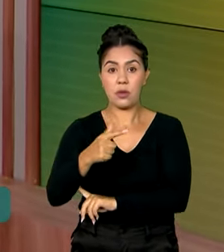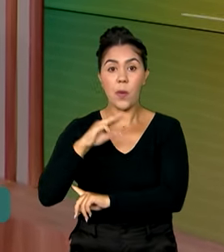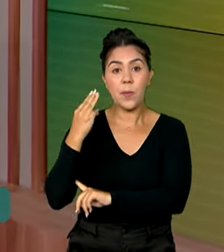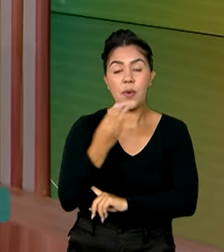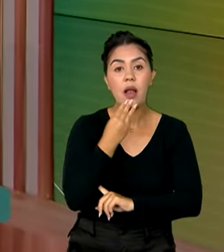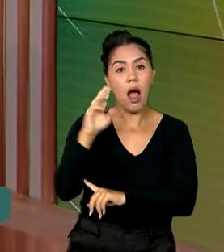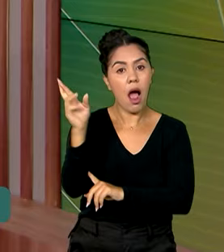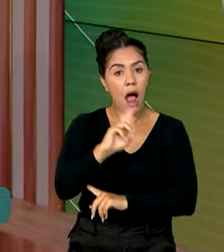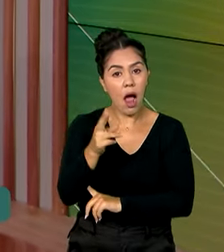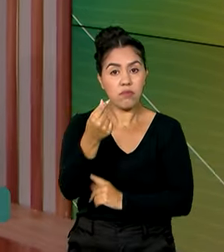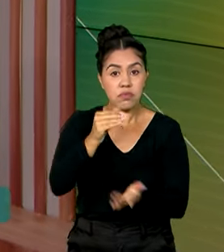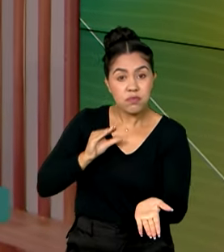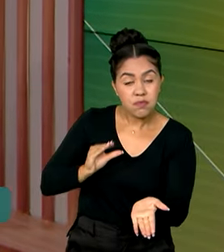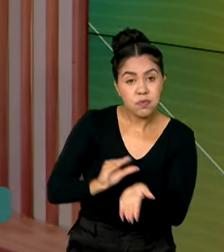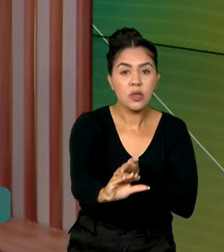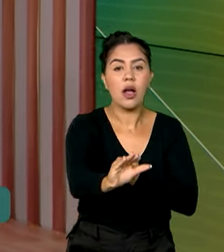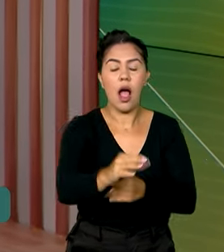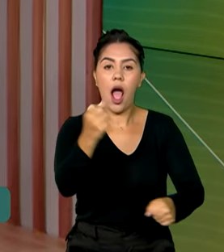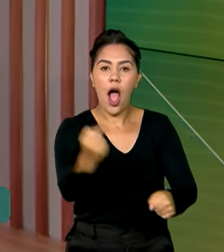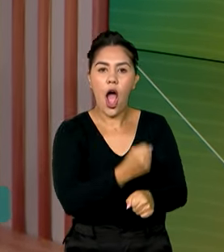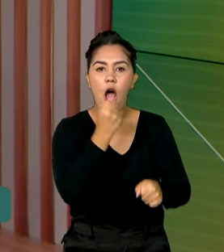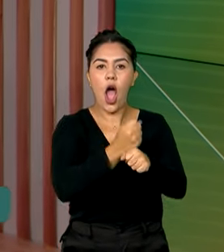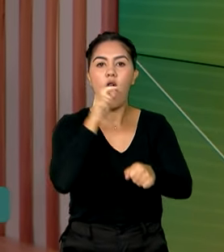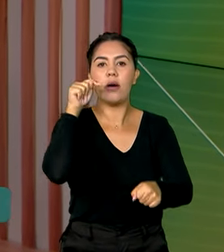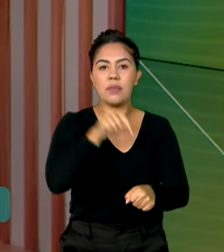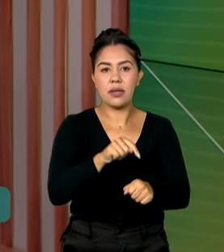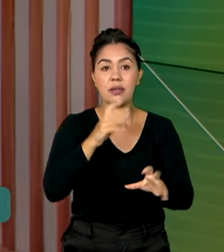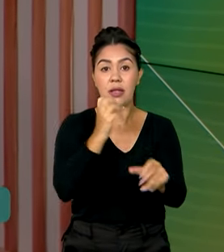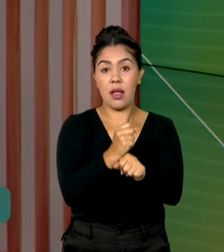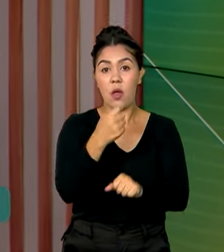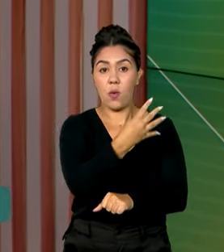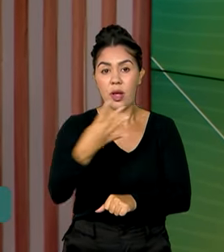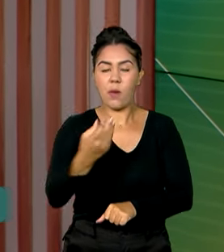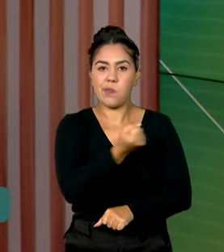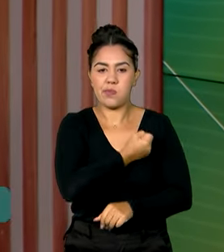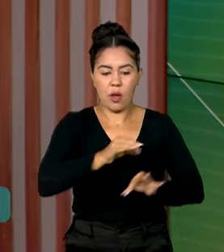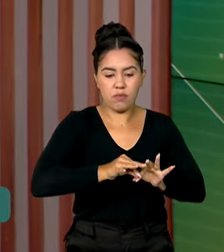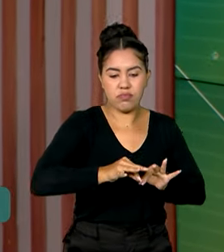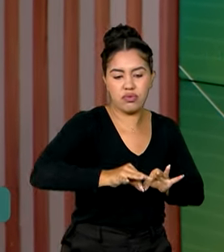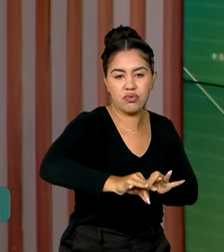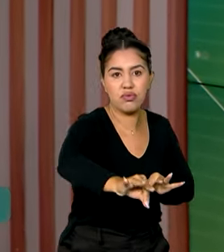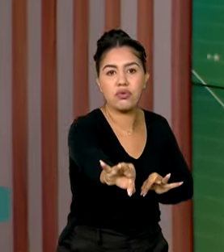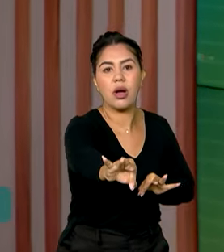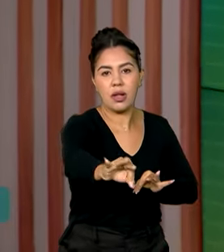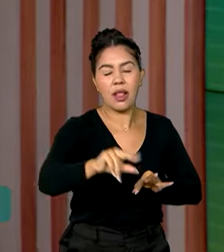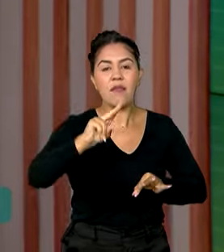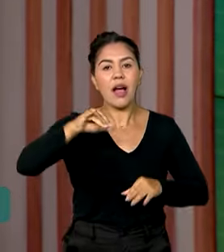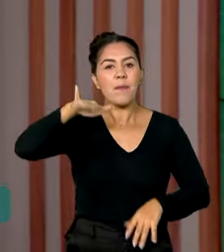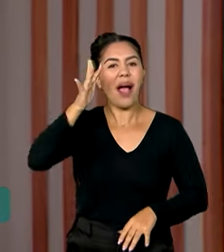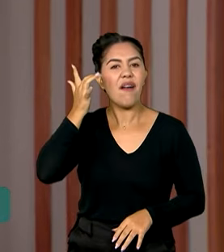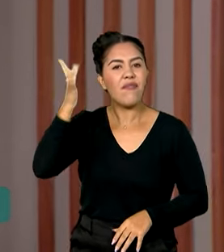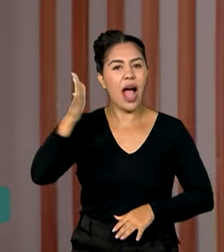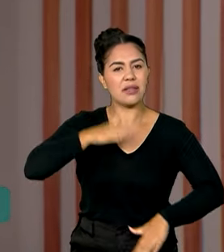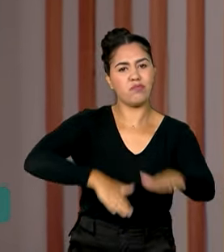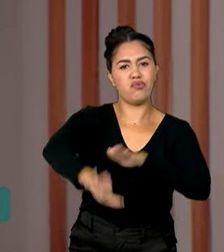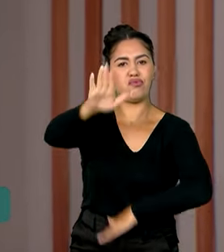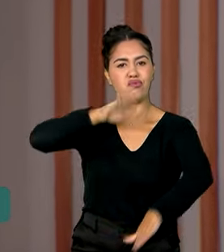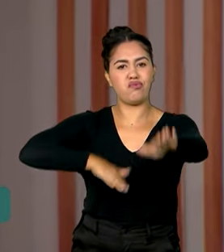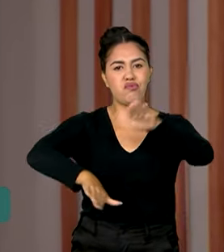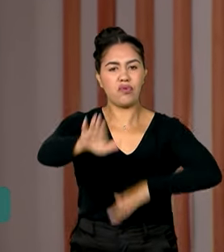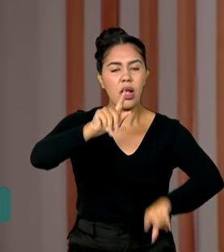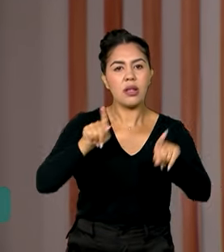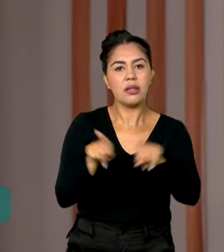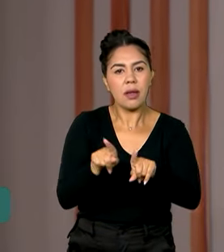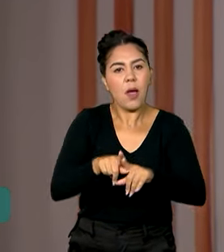milhões em investimentos, a obra abrange 44 quilômetros de rodovia, o que vai facilitar o escoamento da produção